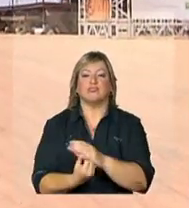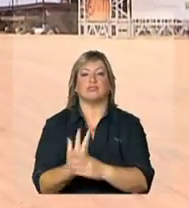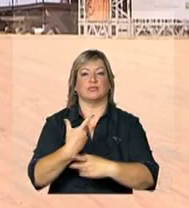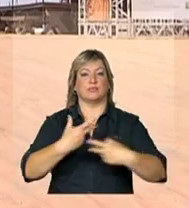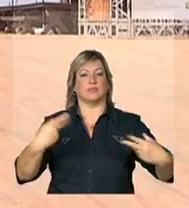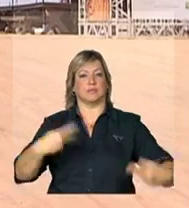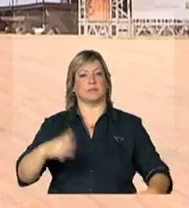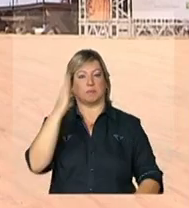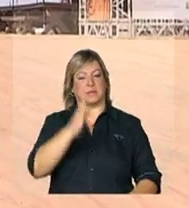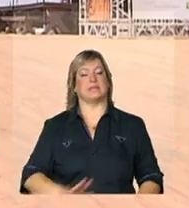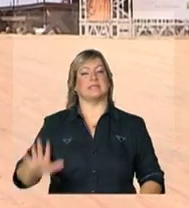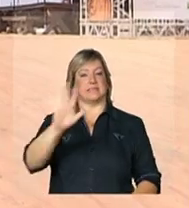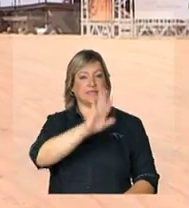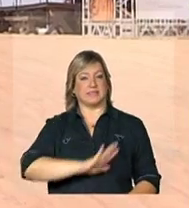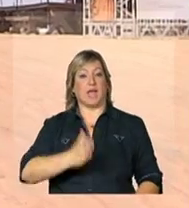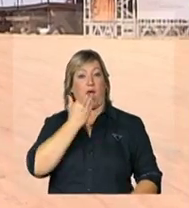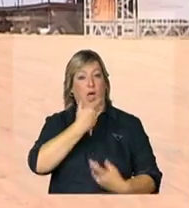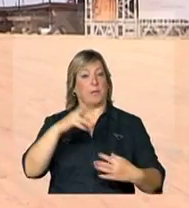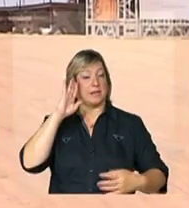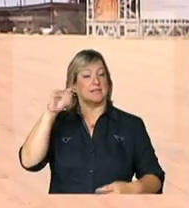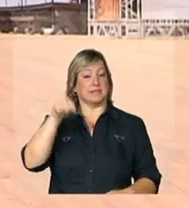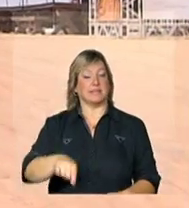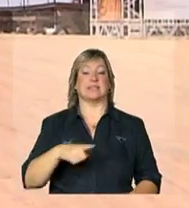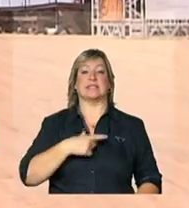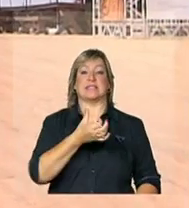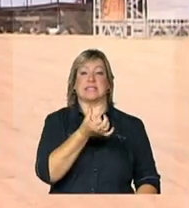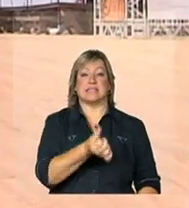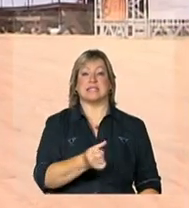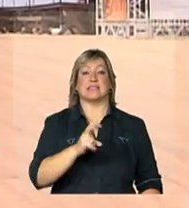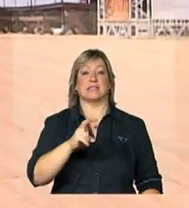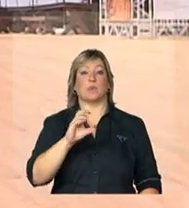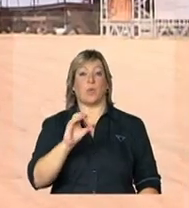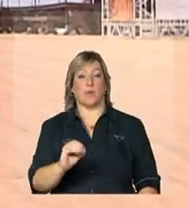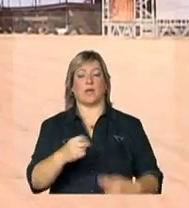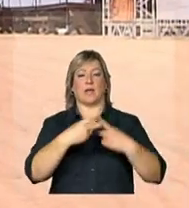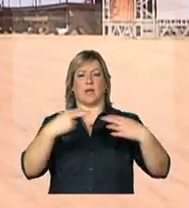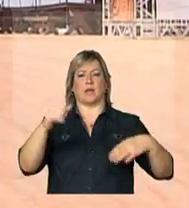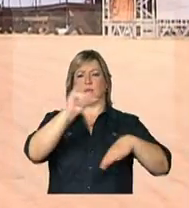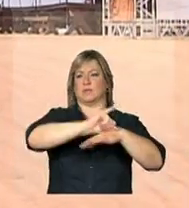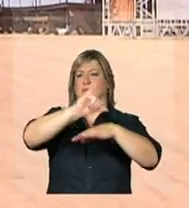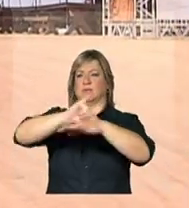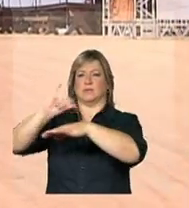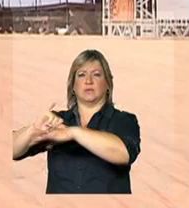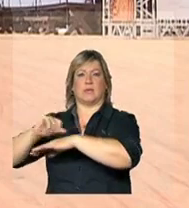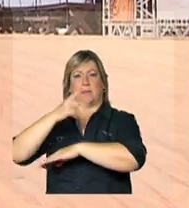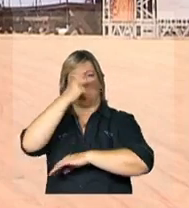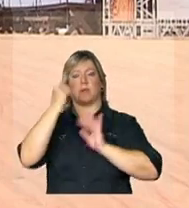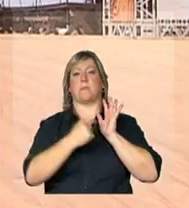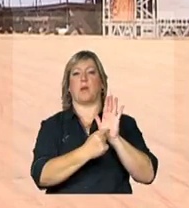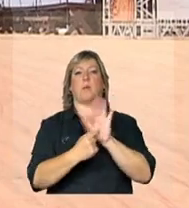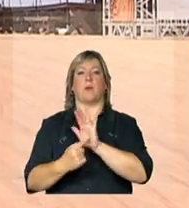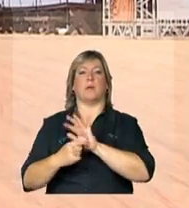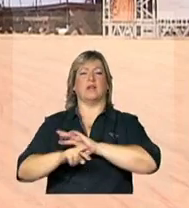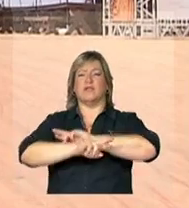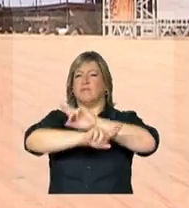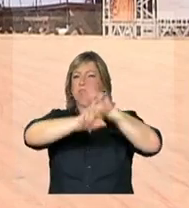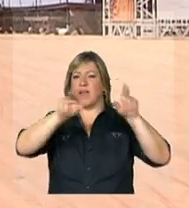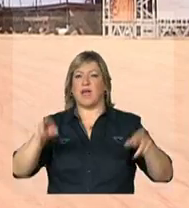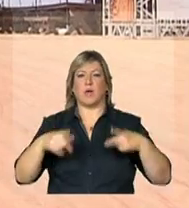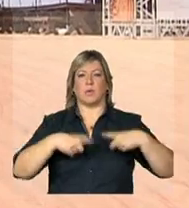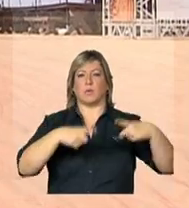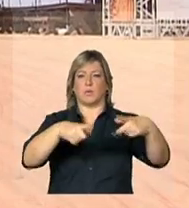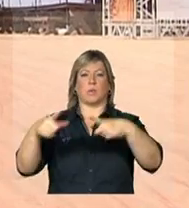consumidos pelos brasileiros. São cerca de 650 expositores vindos de várias regiões do país.